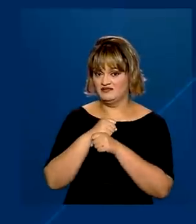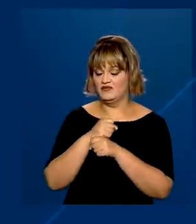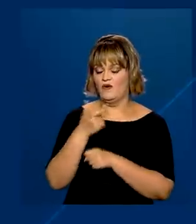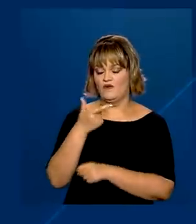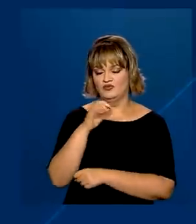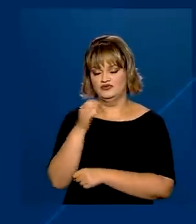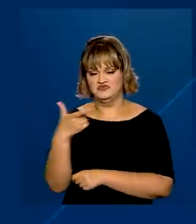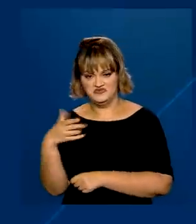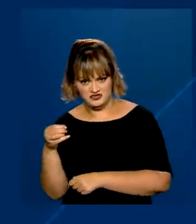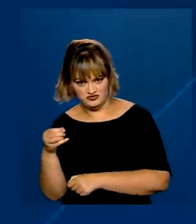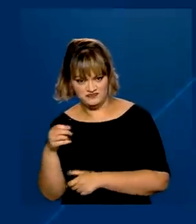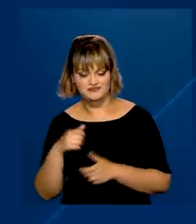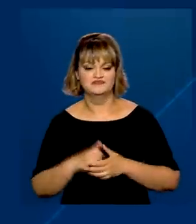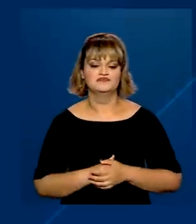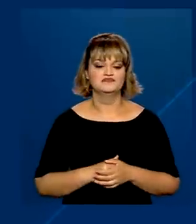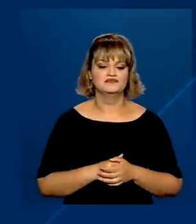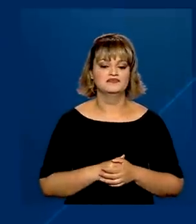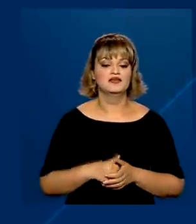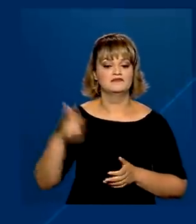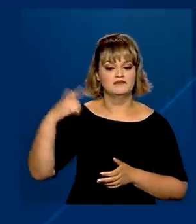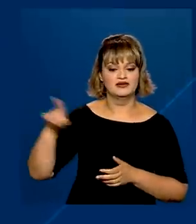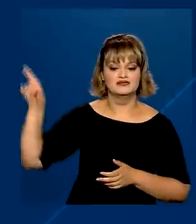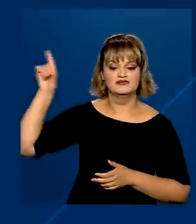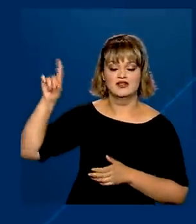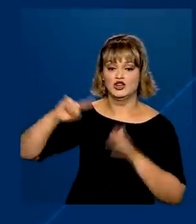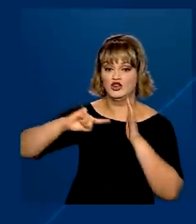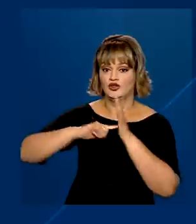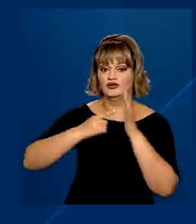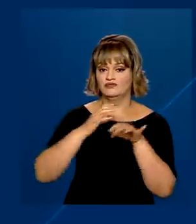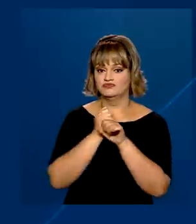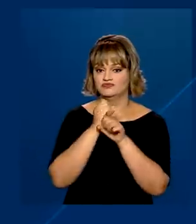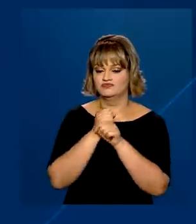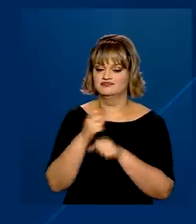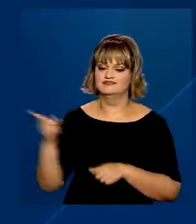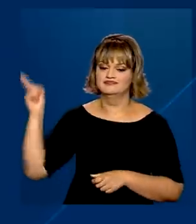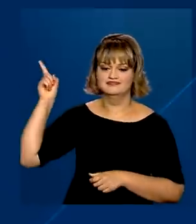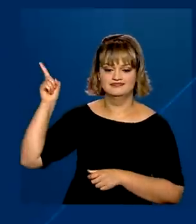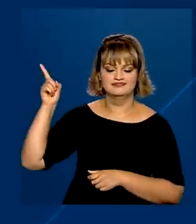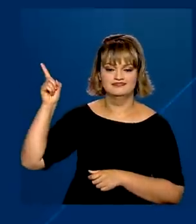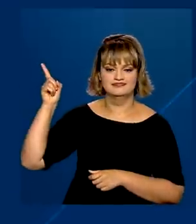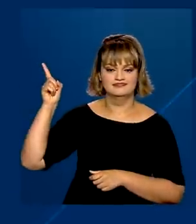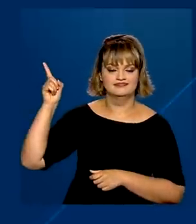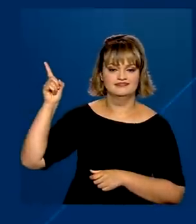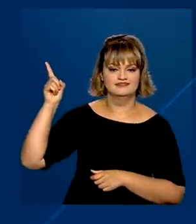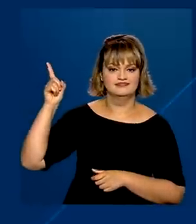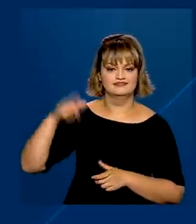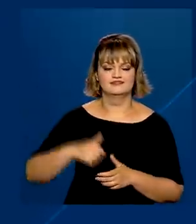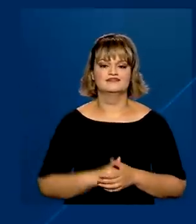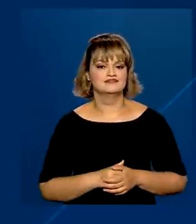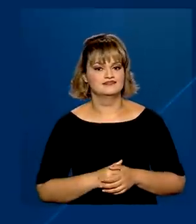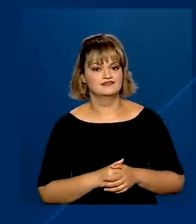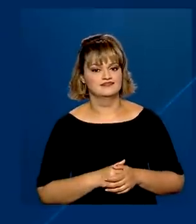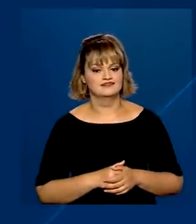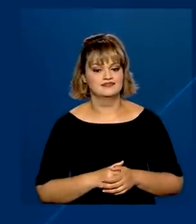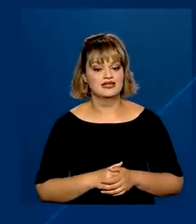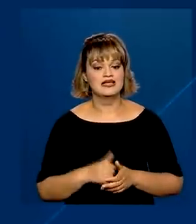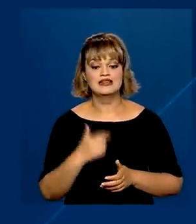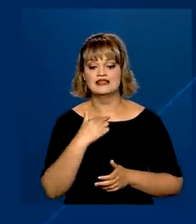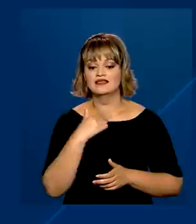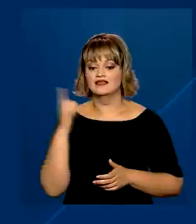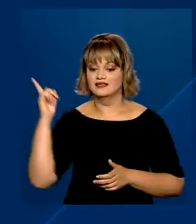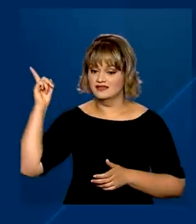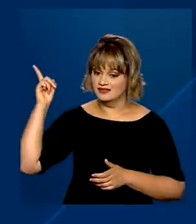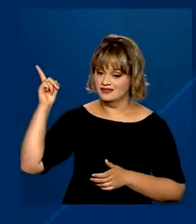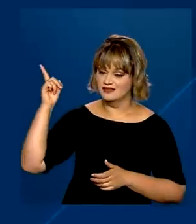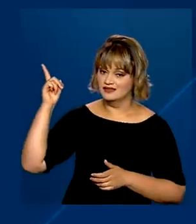de 2021 ou 2020, tendo obtido, no mínimo, 450 pontos na média das provas e